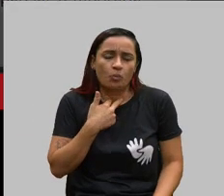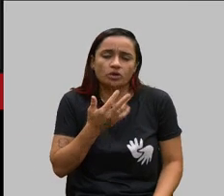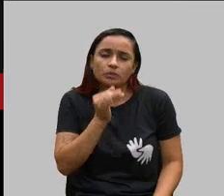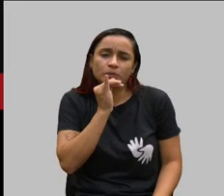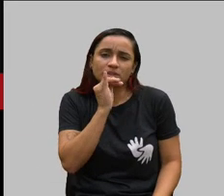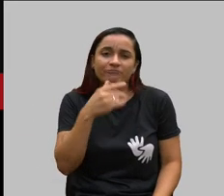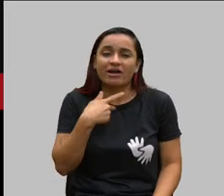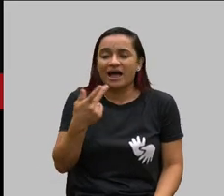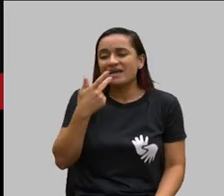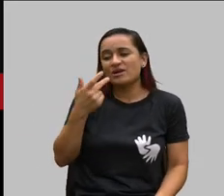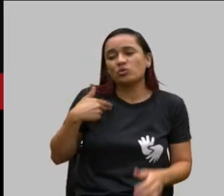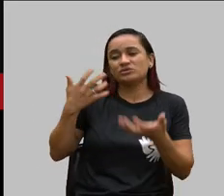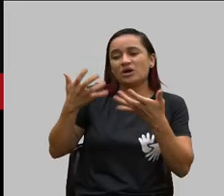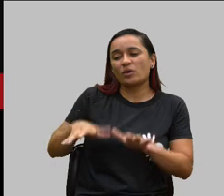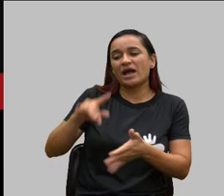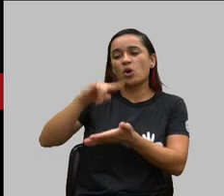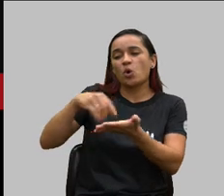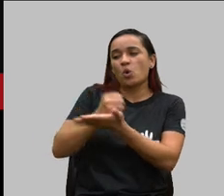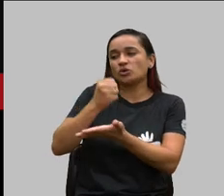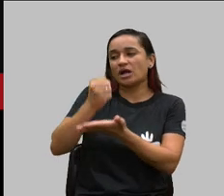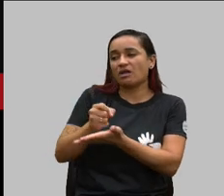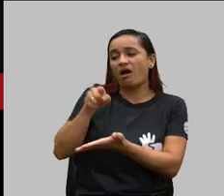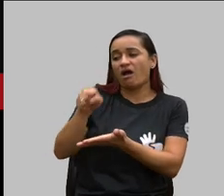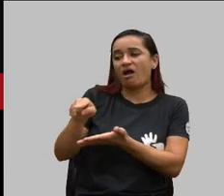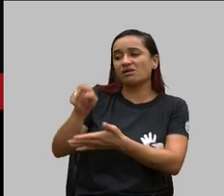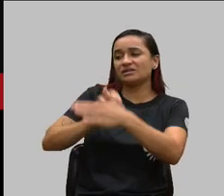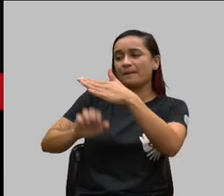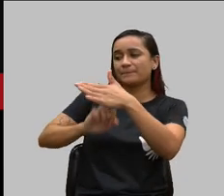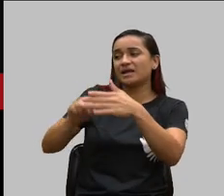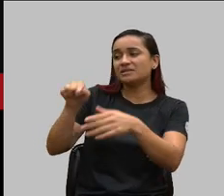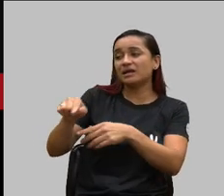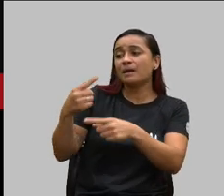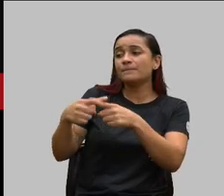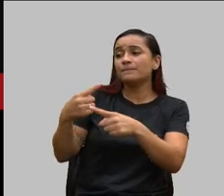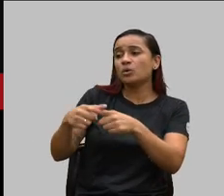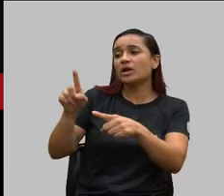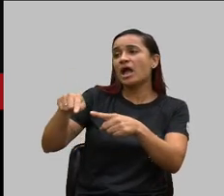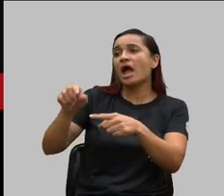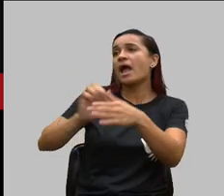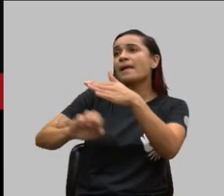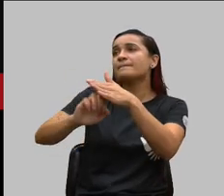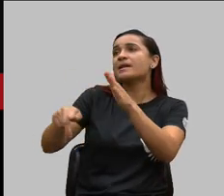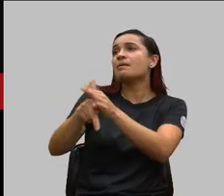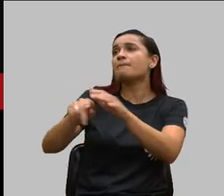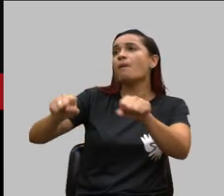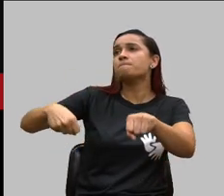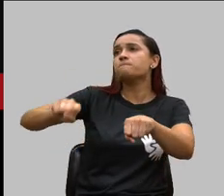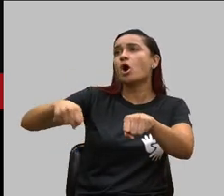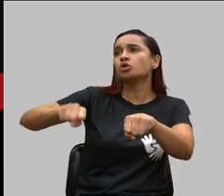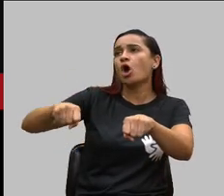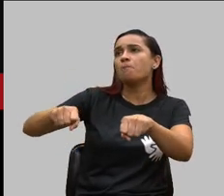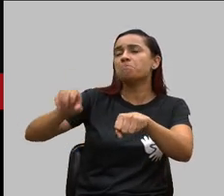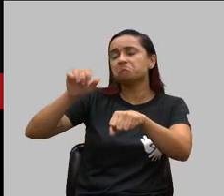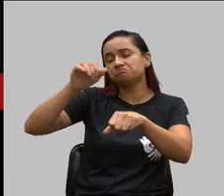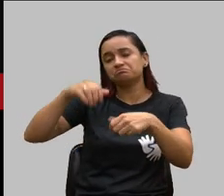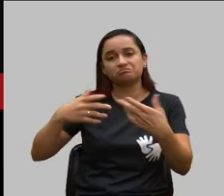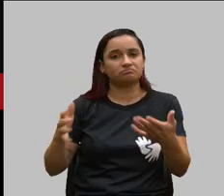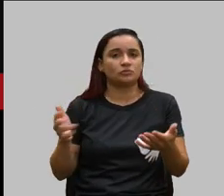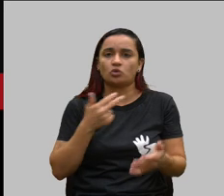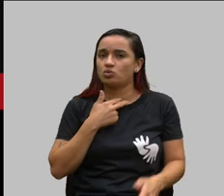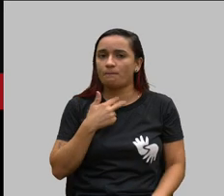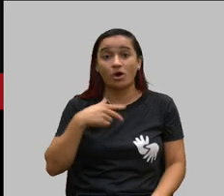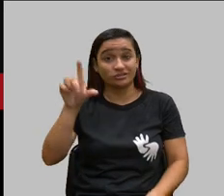contratar com essa empresa aqui porque é uma empresa por exemplo de motoboy não, não posso fazer isso isso é seleção de risco